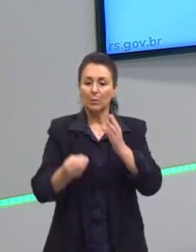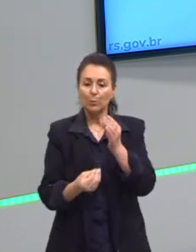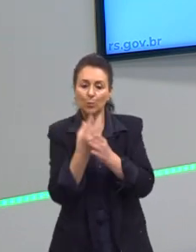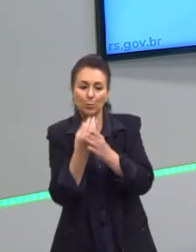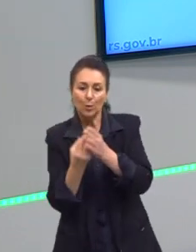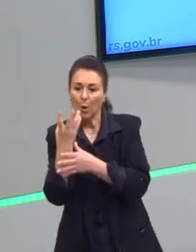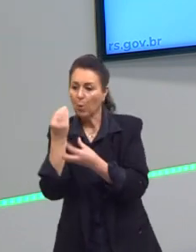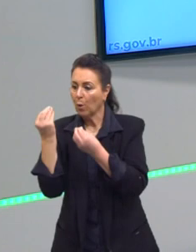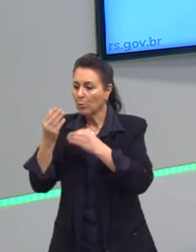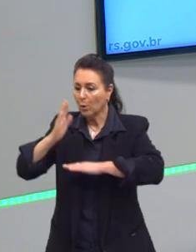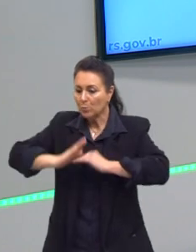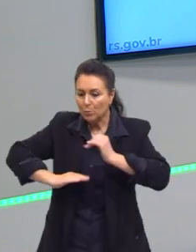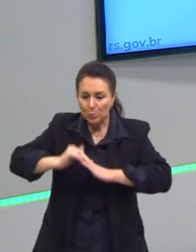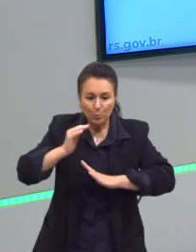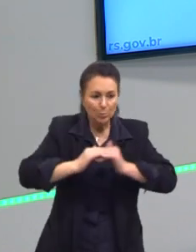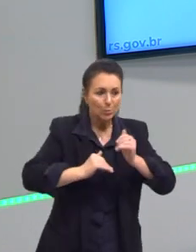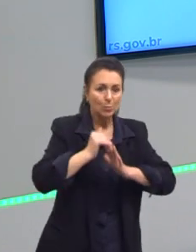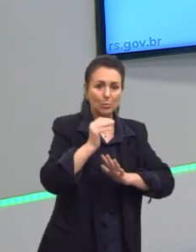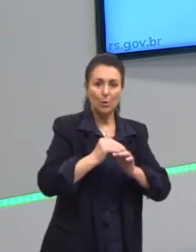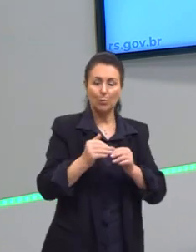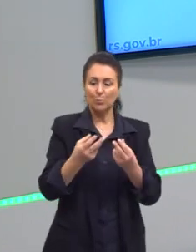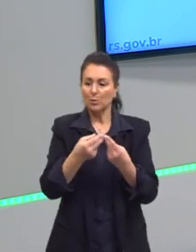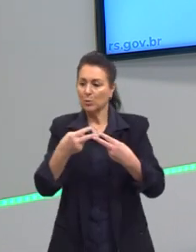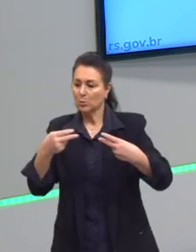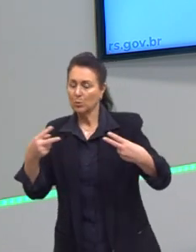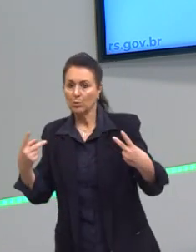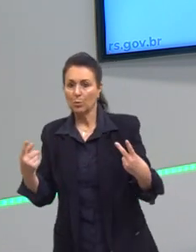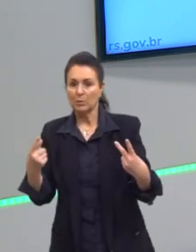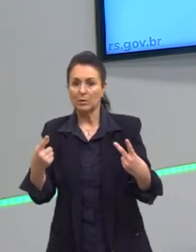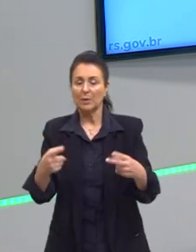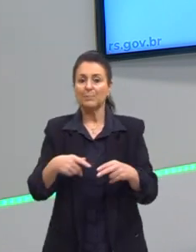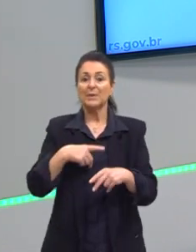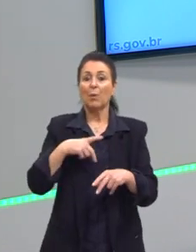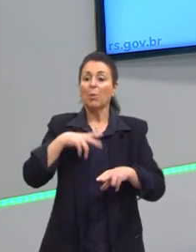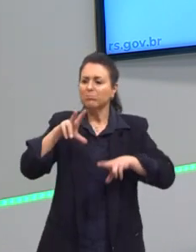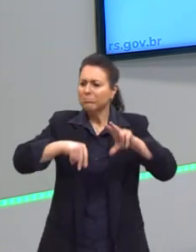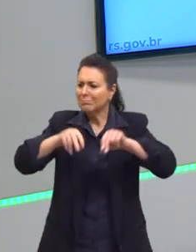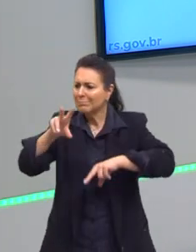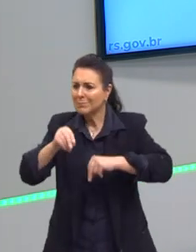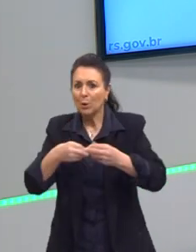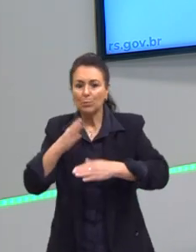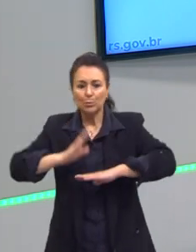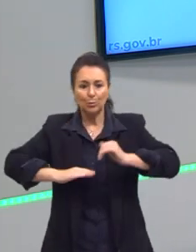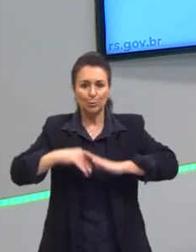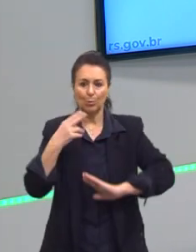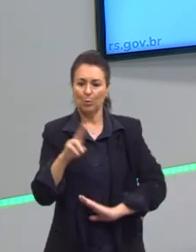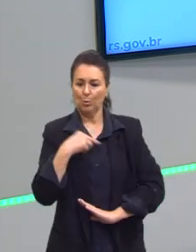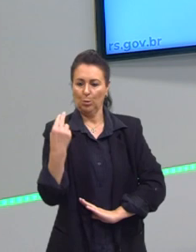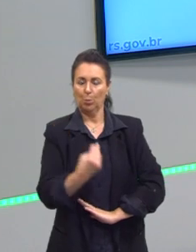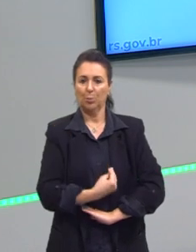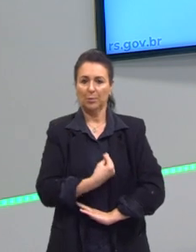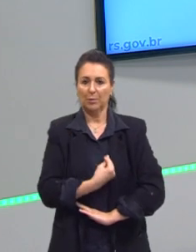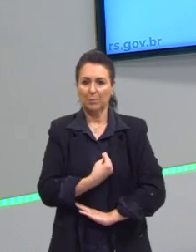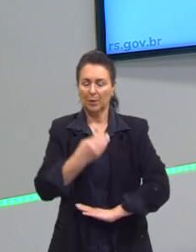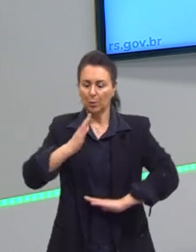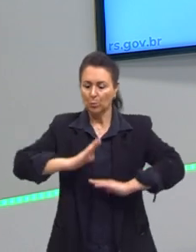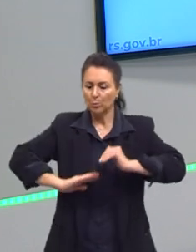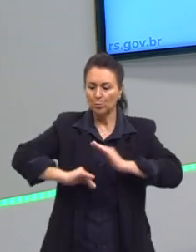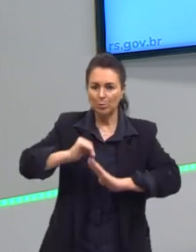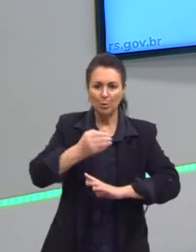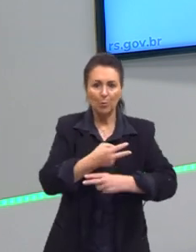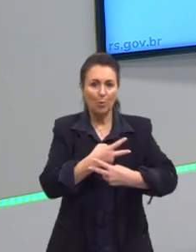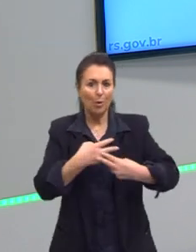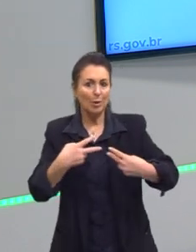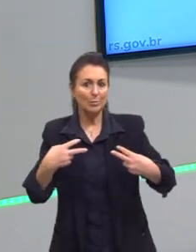então a mudança vem dialético aqui no concreto, e como nós construímos a nossa vida, como nós construímos os nossos bens,